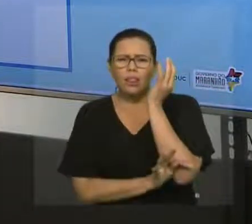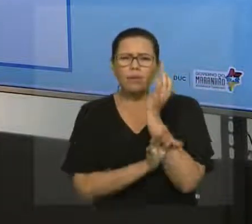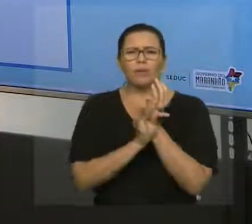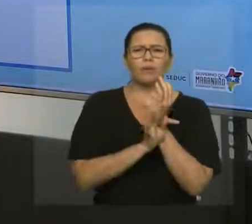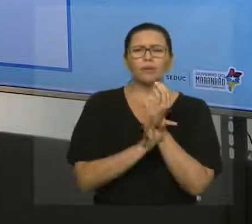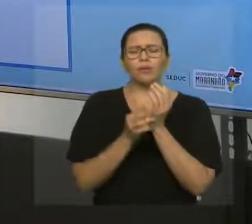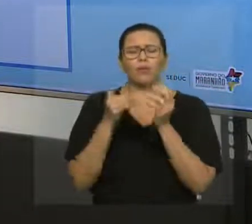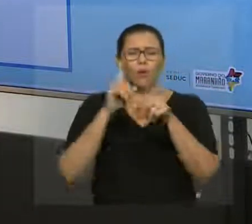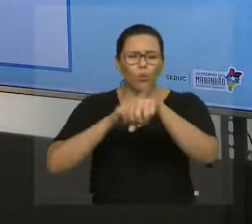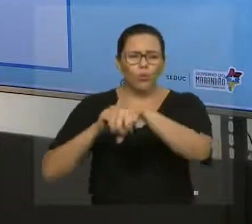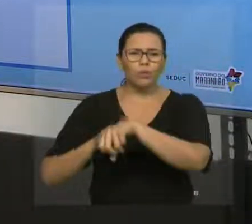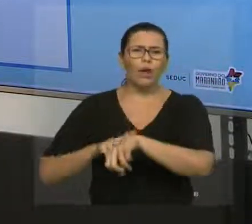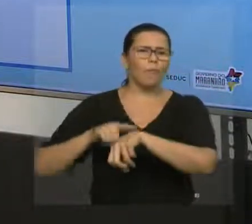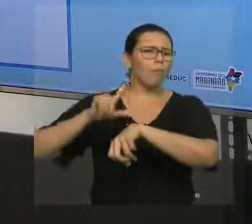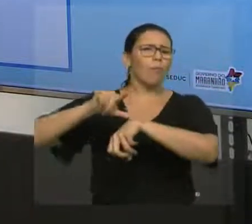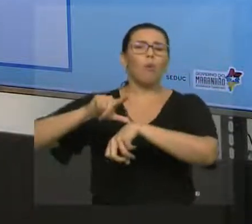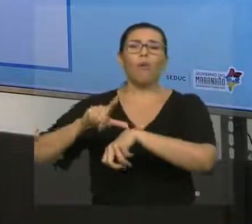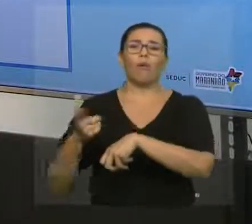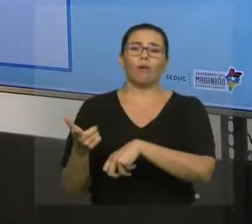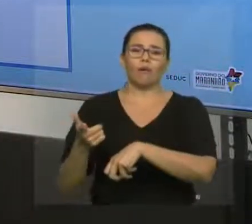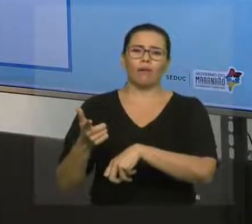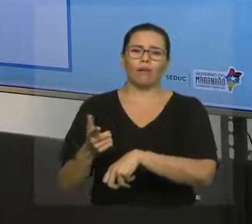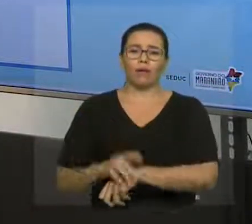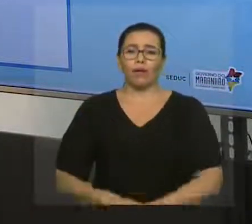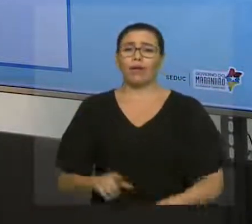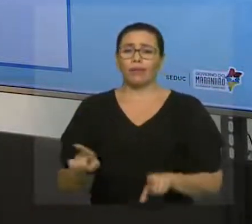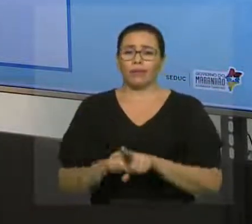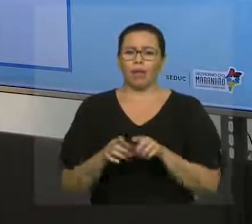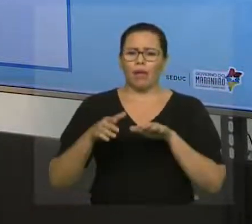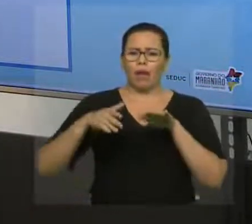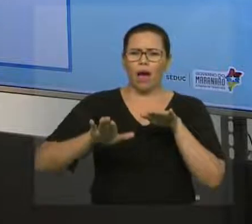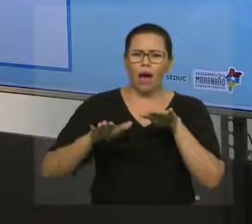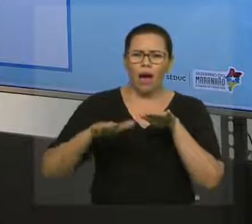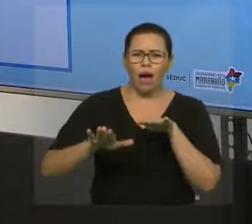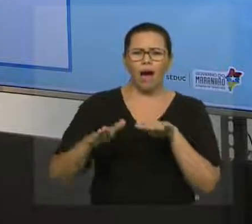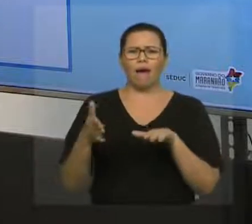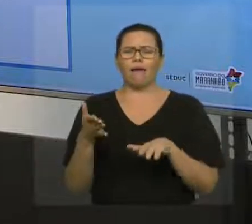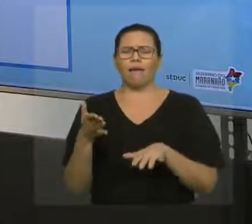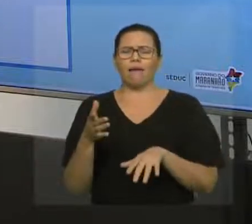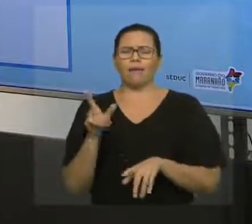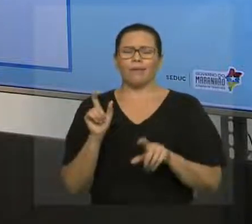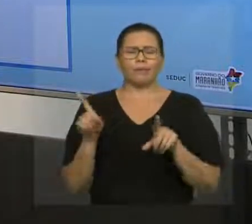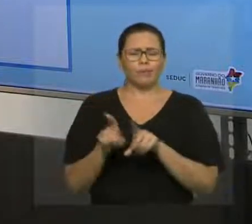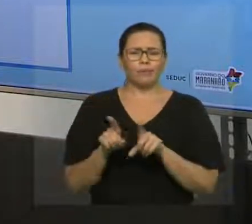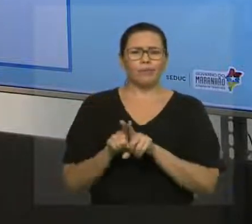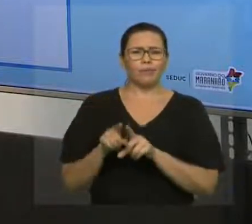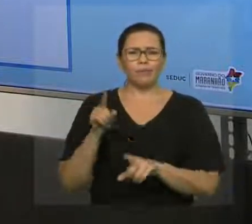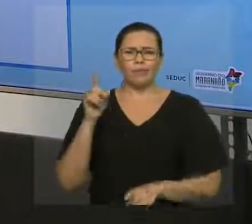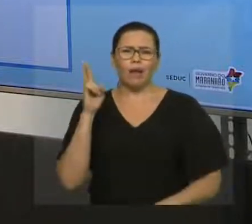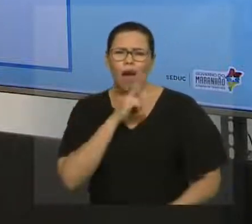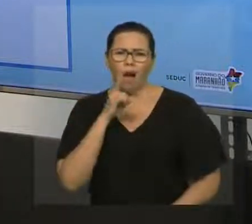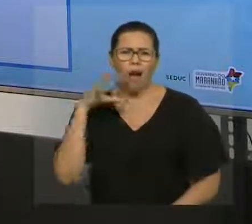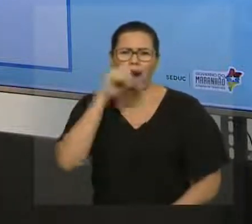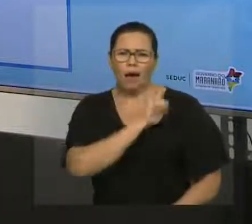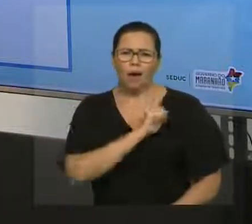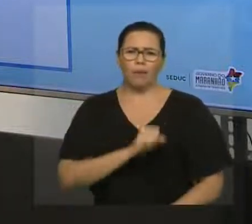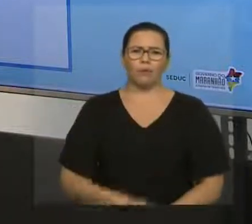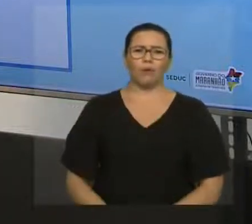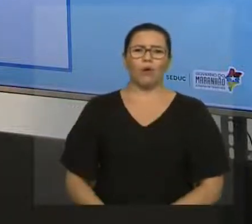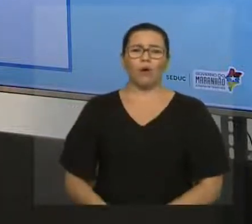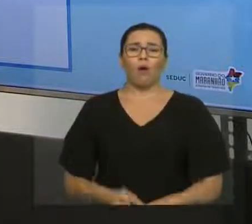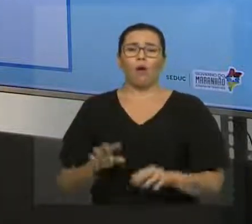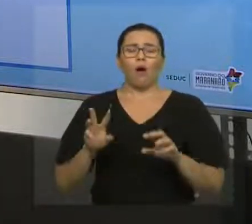tempo, velocidade, aceleração, distância, altura, volume,